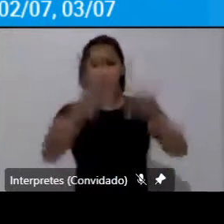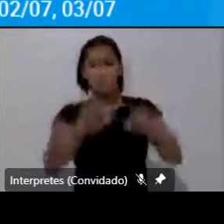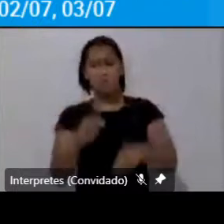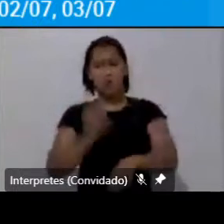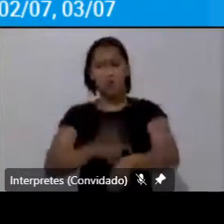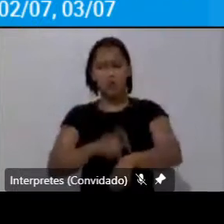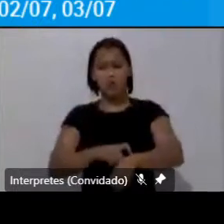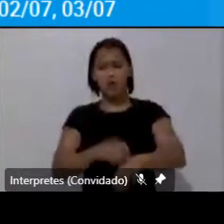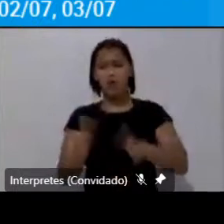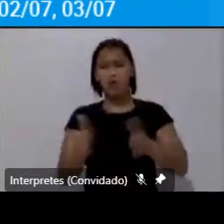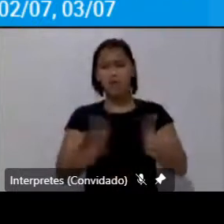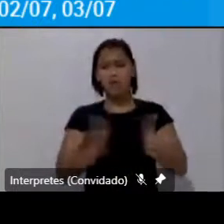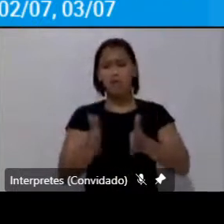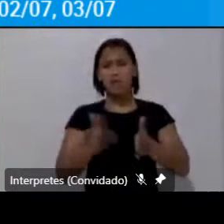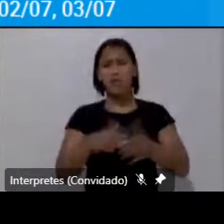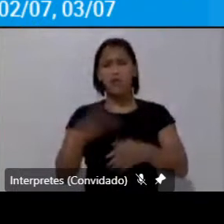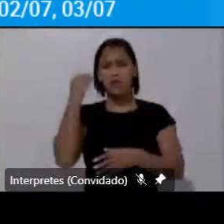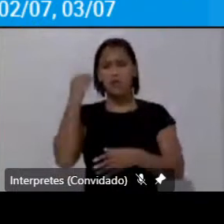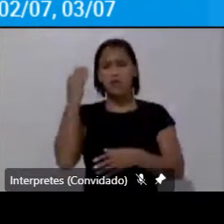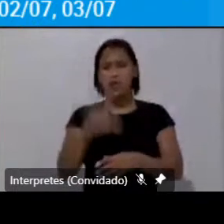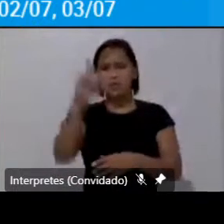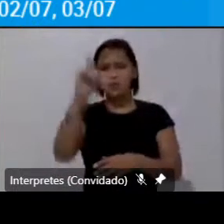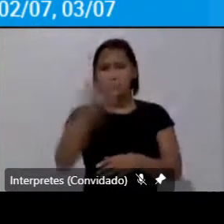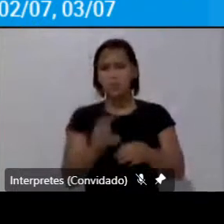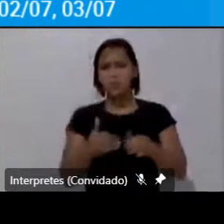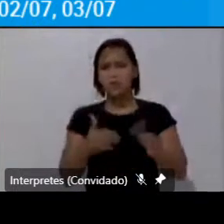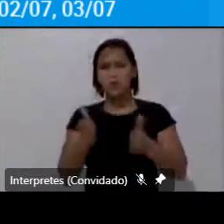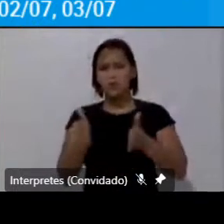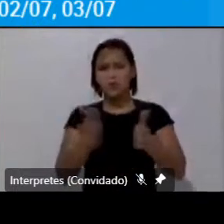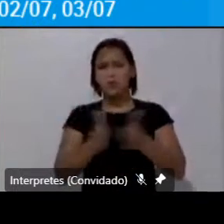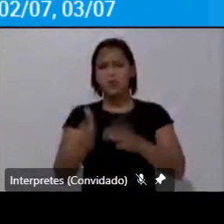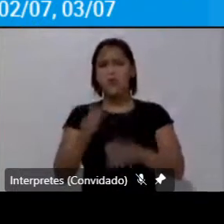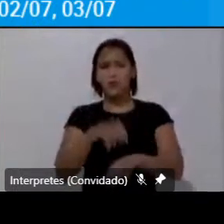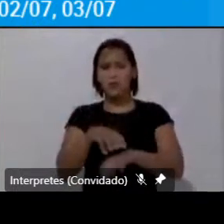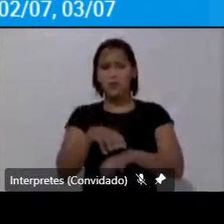viagem uma minimização que tem que ser digamos